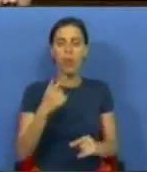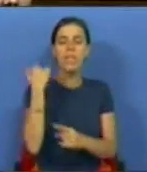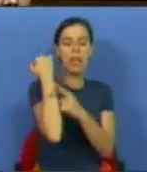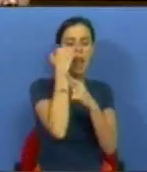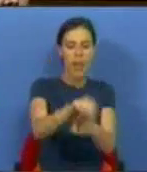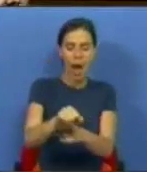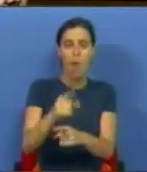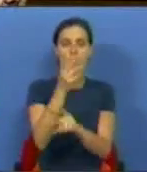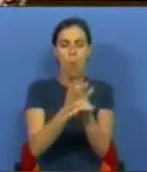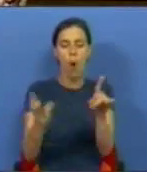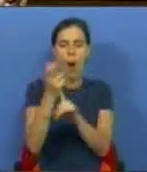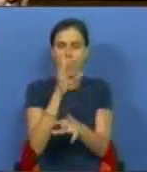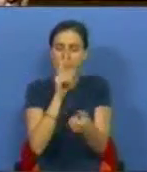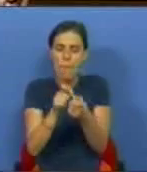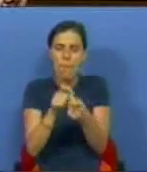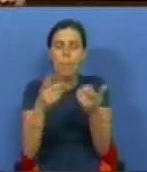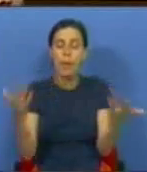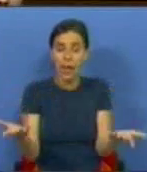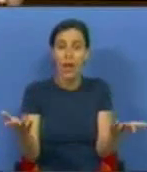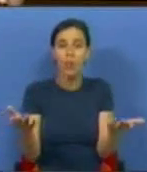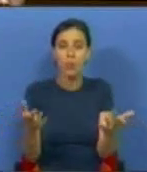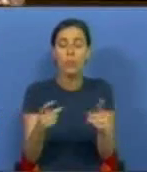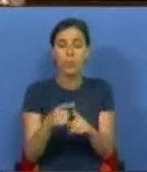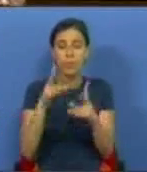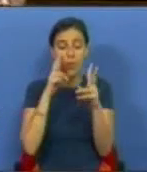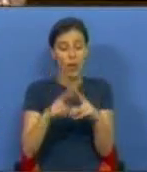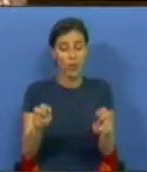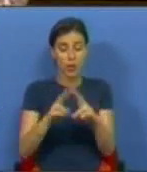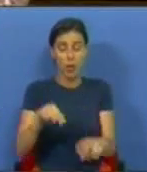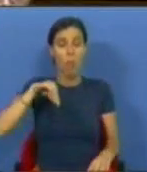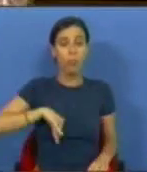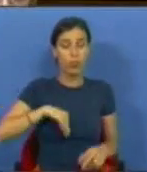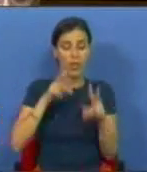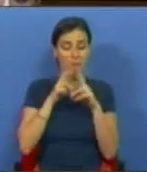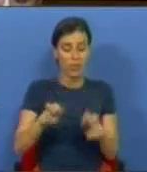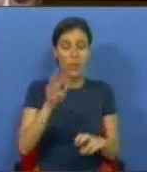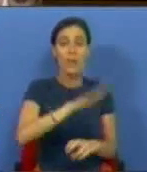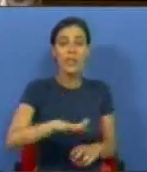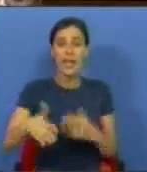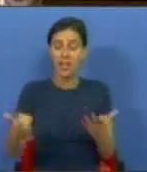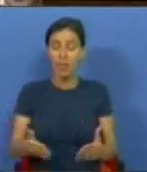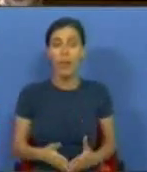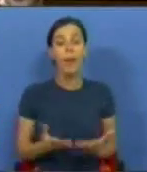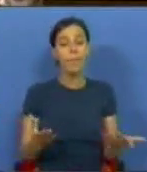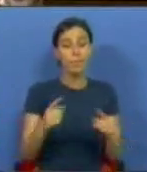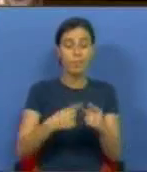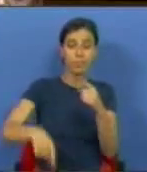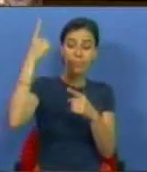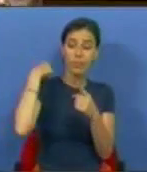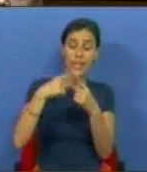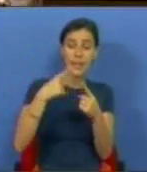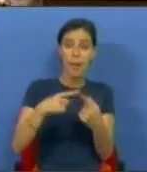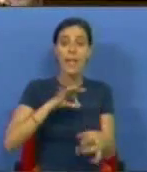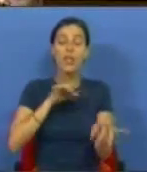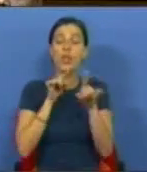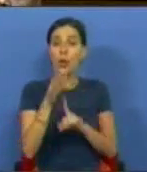Chumbou um aumento pequeno para os investigadores, para os bolseiros de investigação científica. E ainda na semana passada,